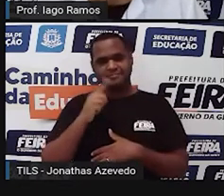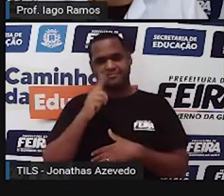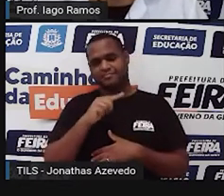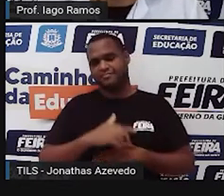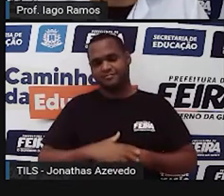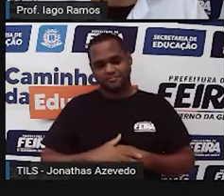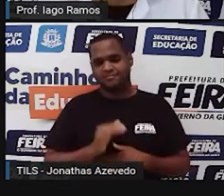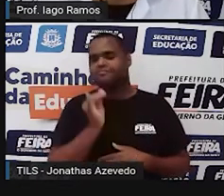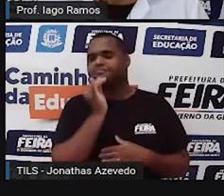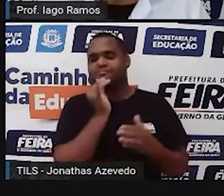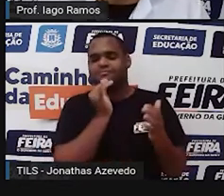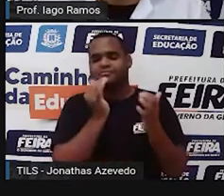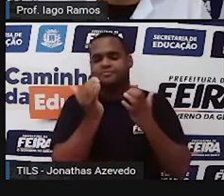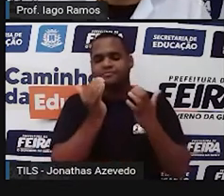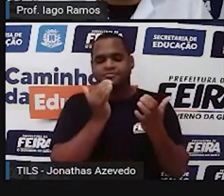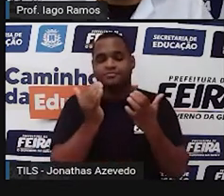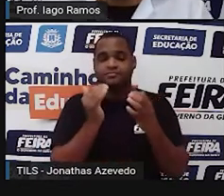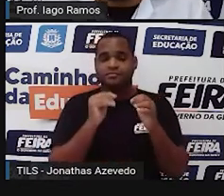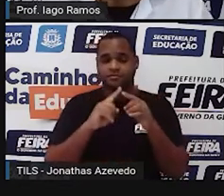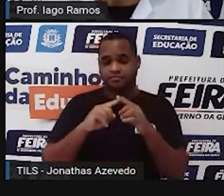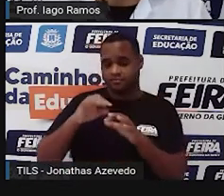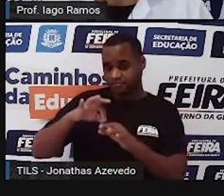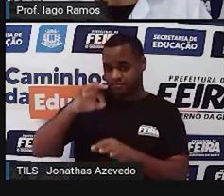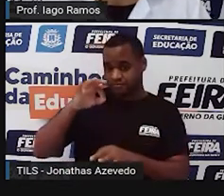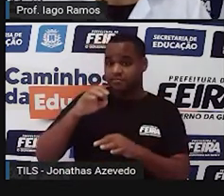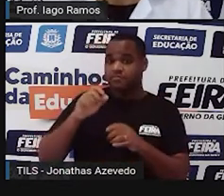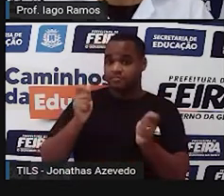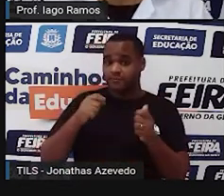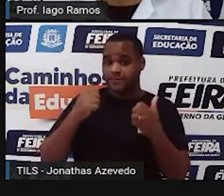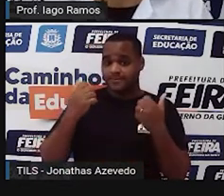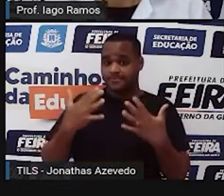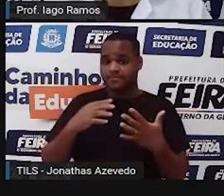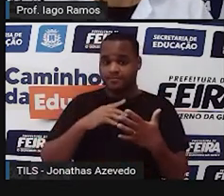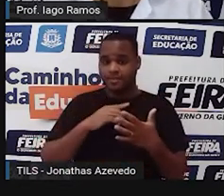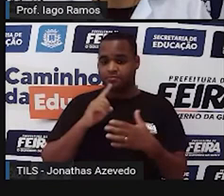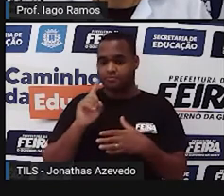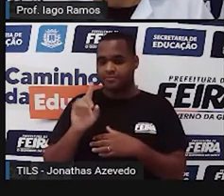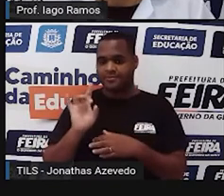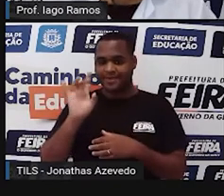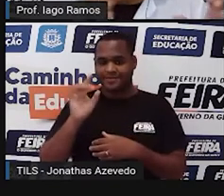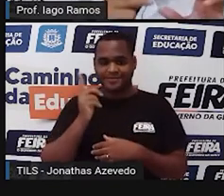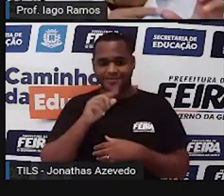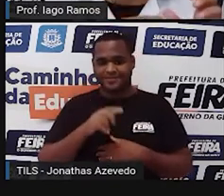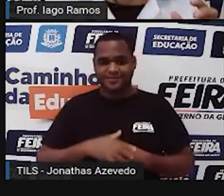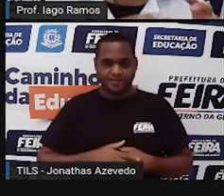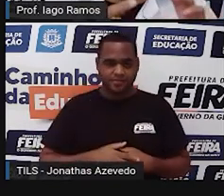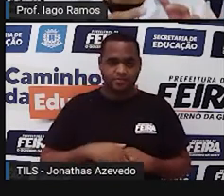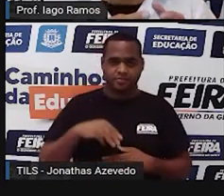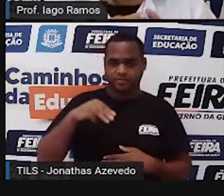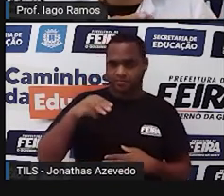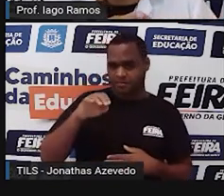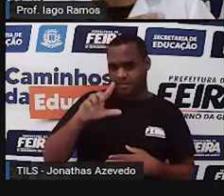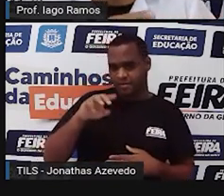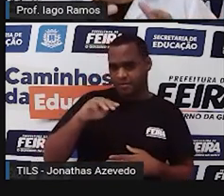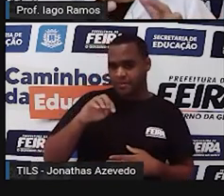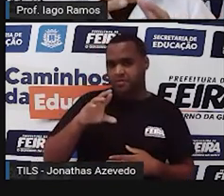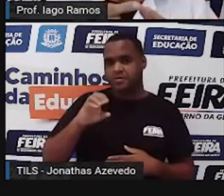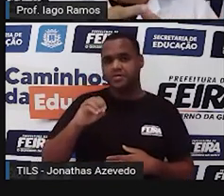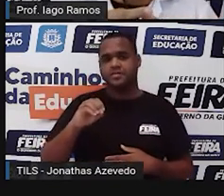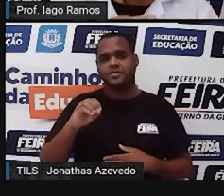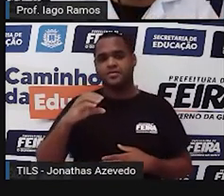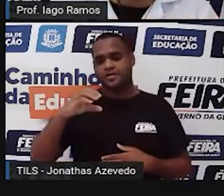Por exemplo, o comprimento é uma medida e tem as suas unidades, né? Tem o milímetro, tem o centímetro,